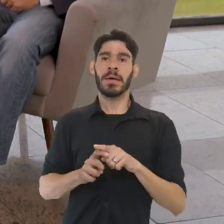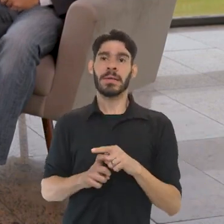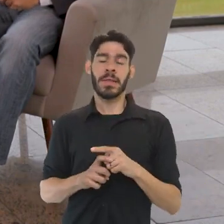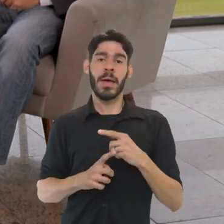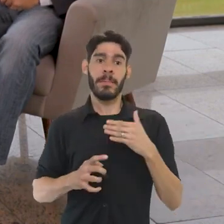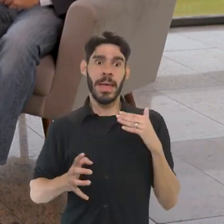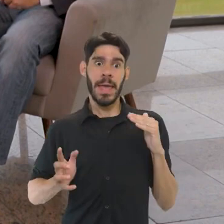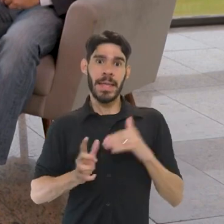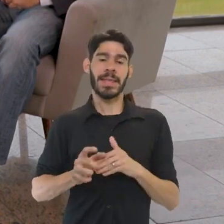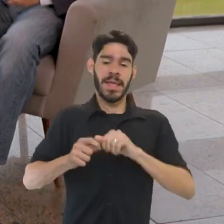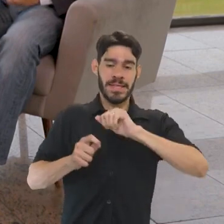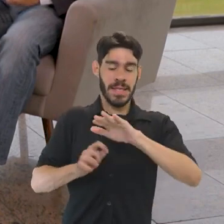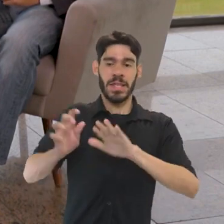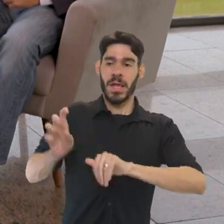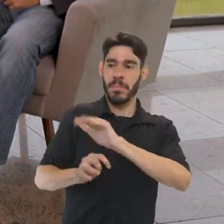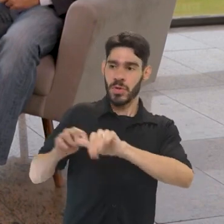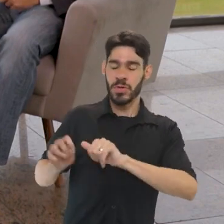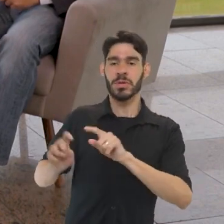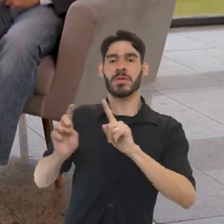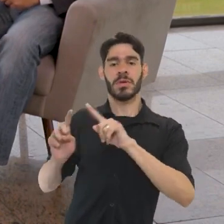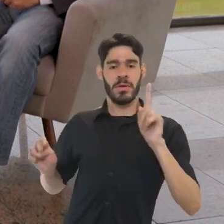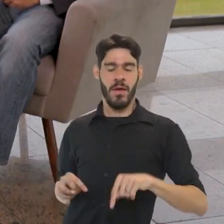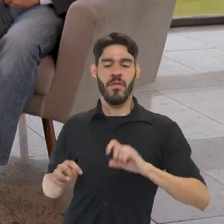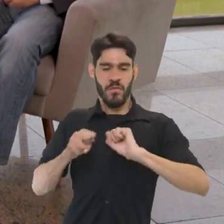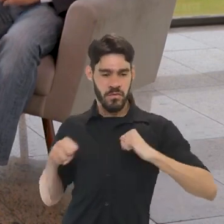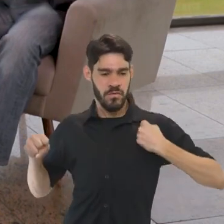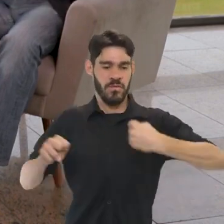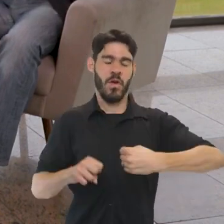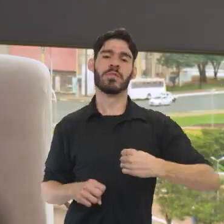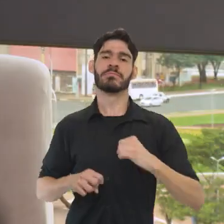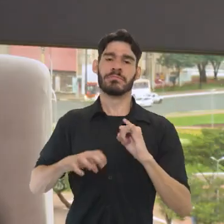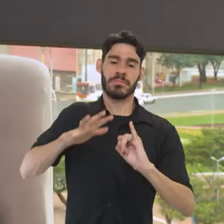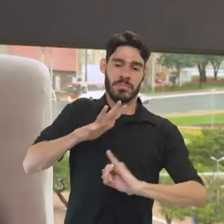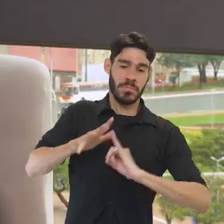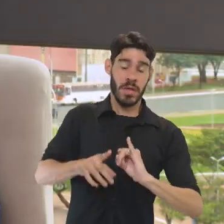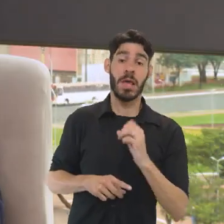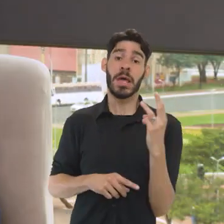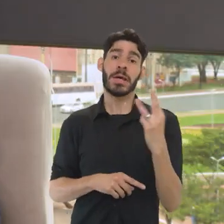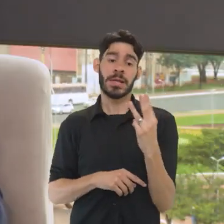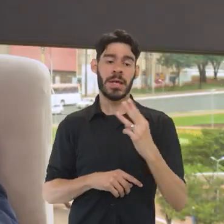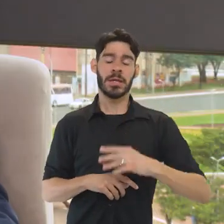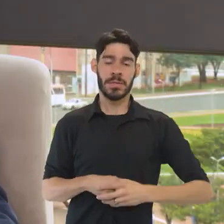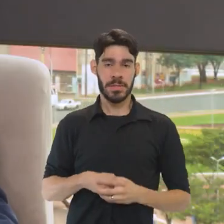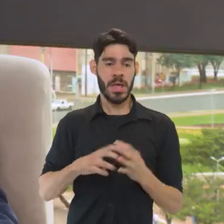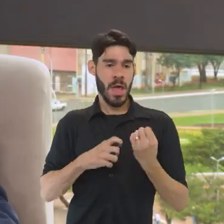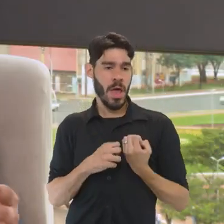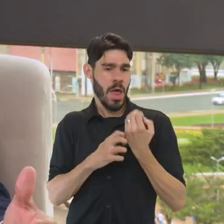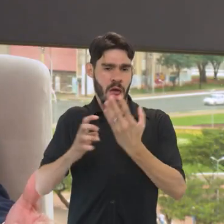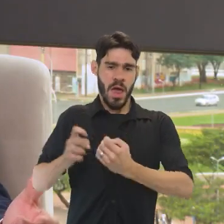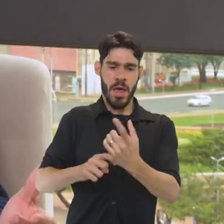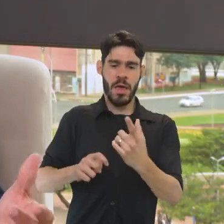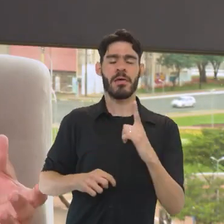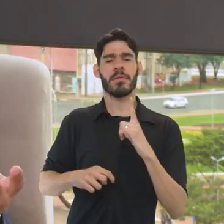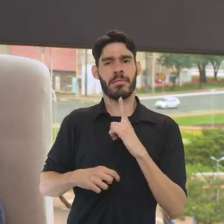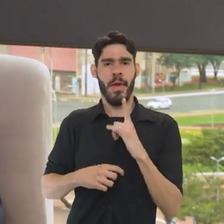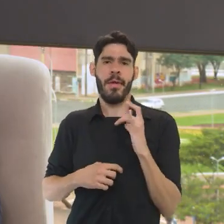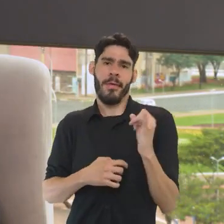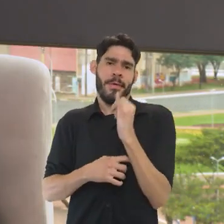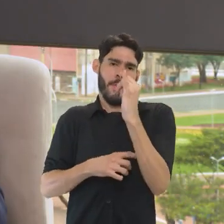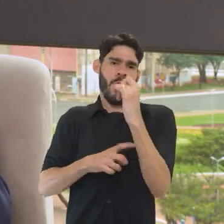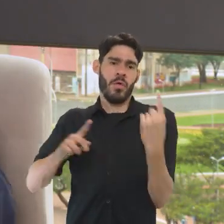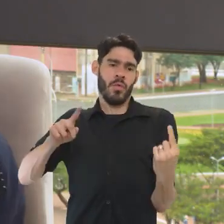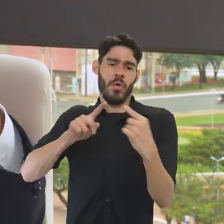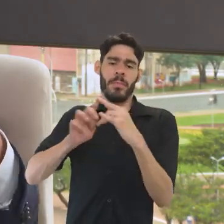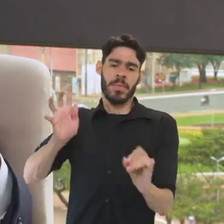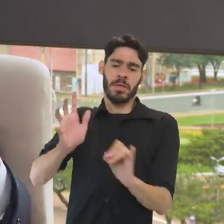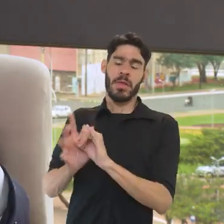reserva do último que vai até setembro. Ou seja, fortalecimento institucional. Três, a gente tem entregas que são importantes, porque também dizem